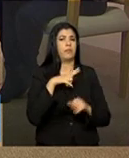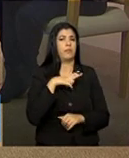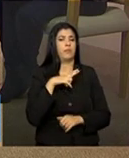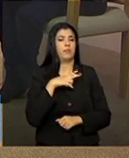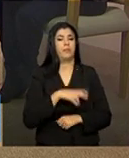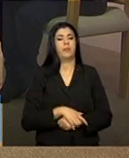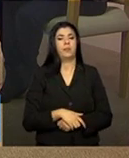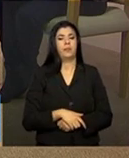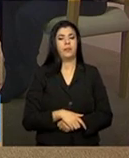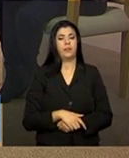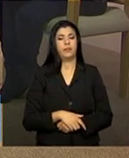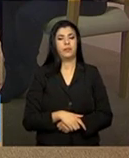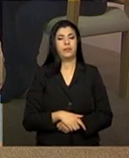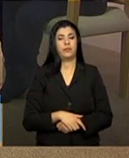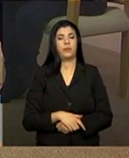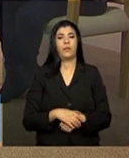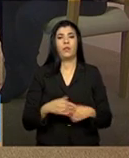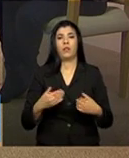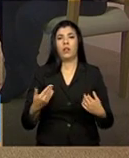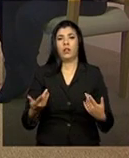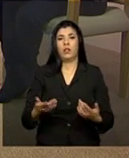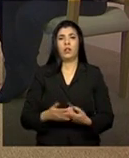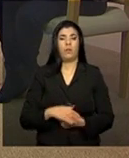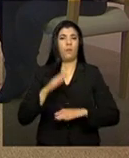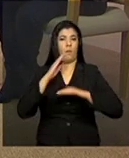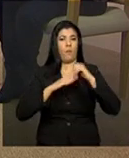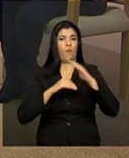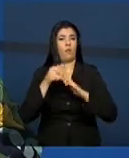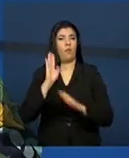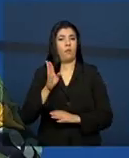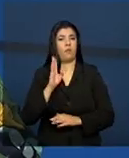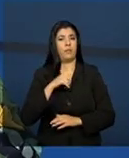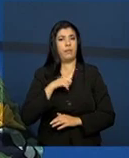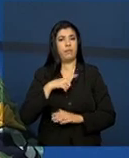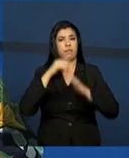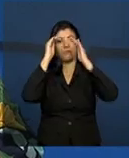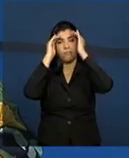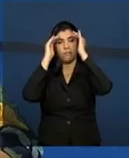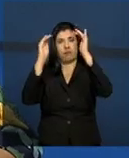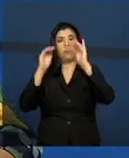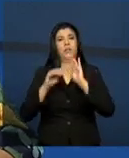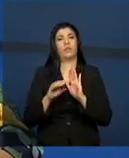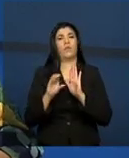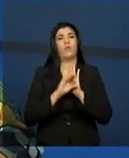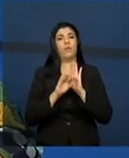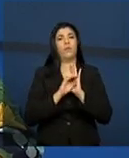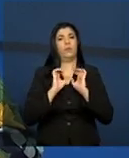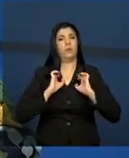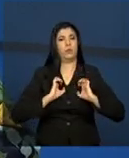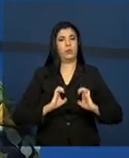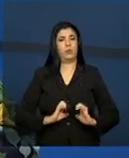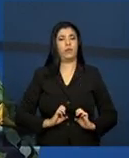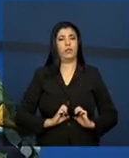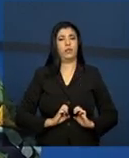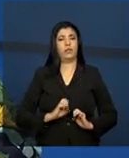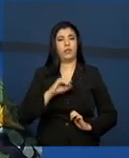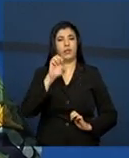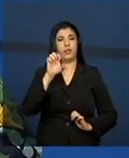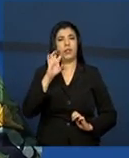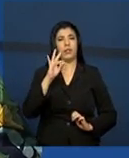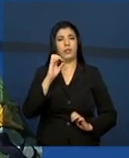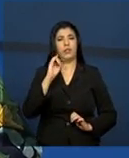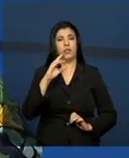os profissionais, eles possuem códigos de ética, né, que tratam desse sigilo da informação.